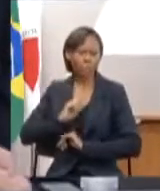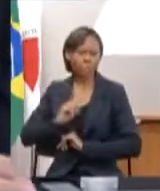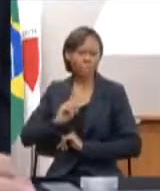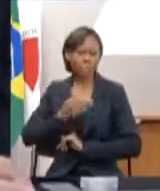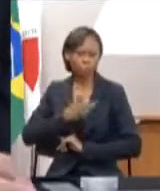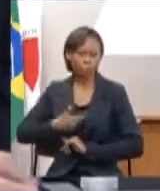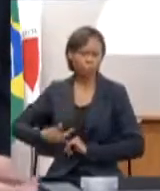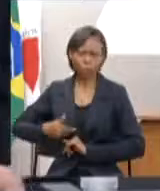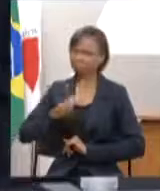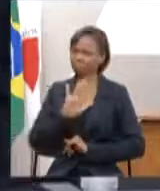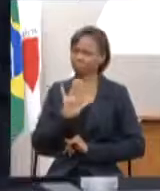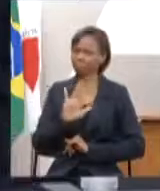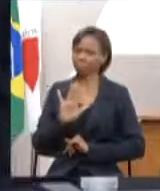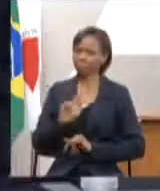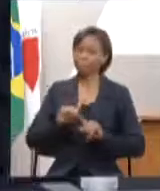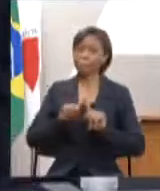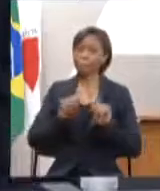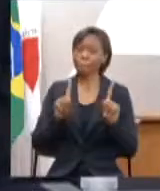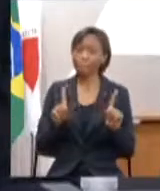recurso a ser